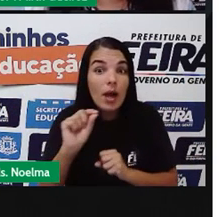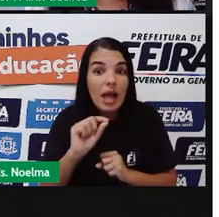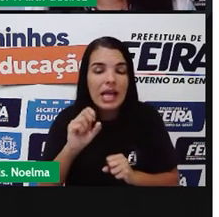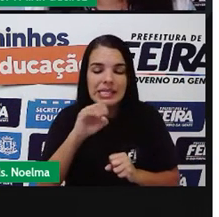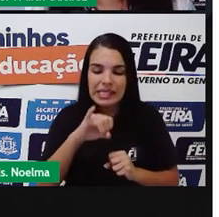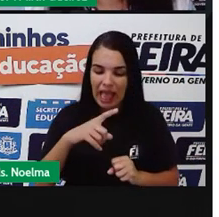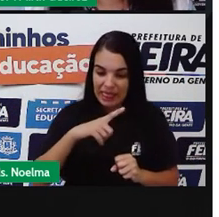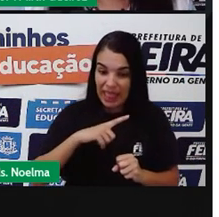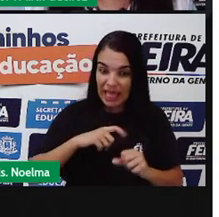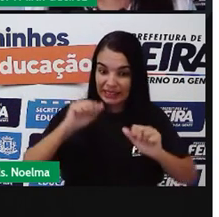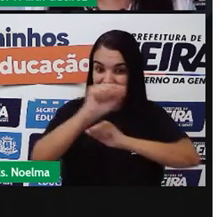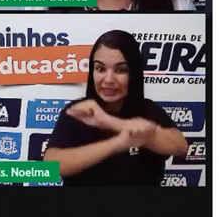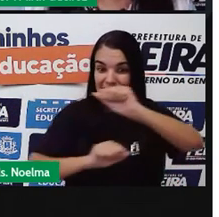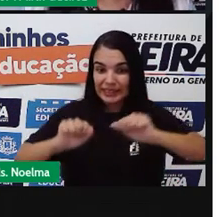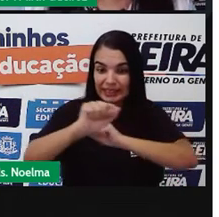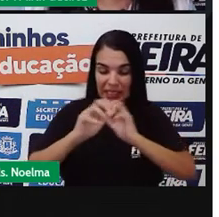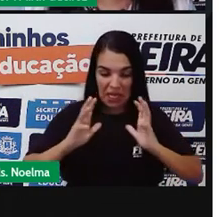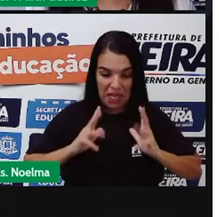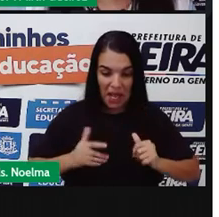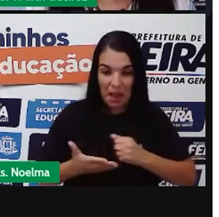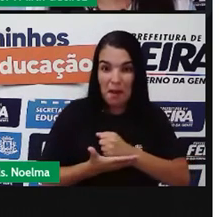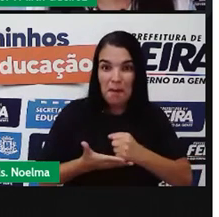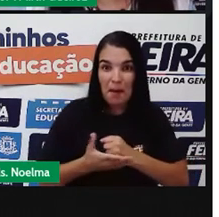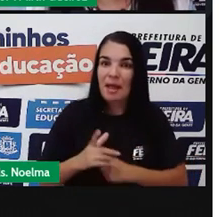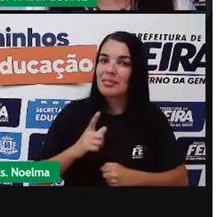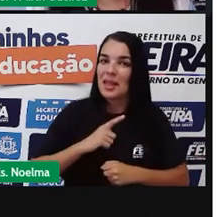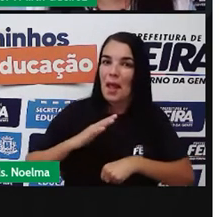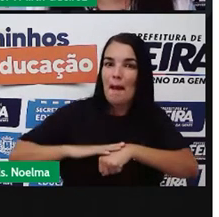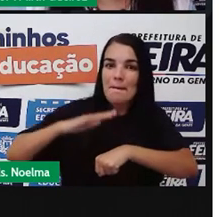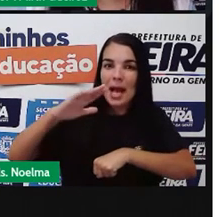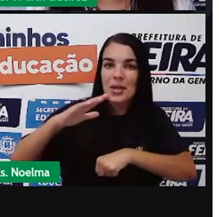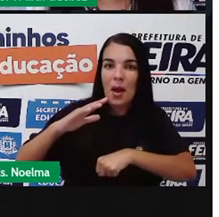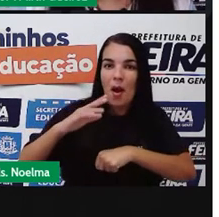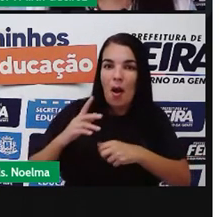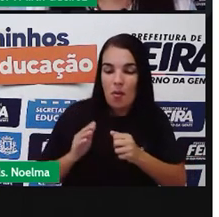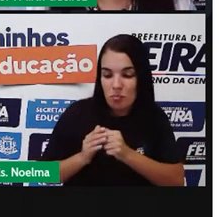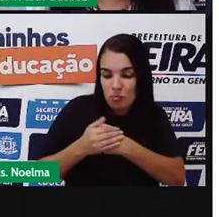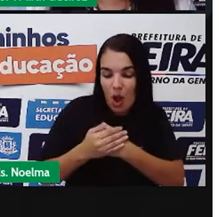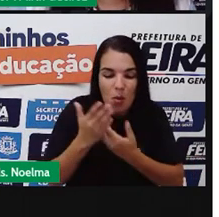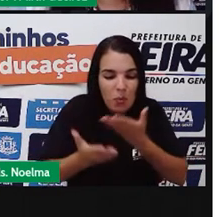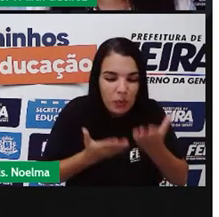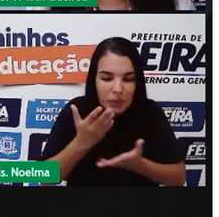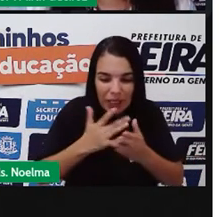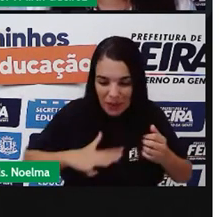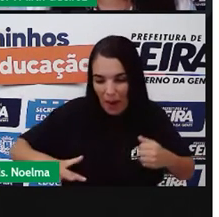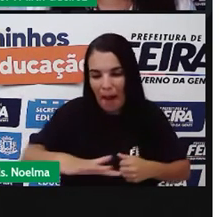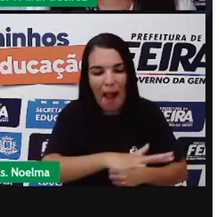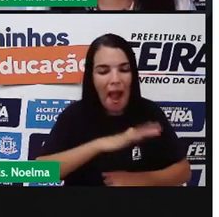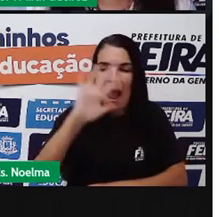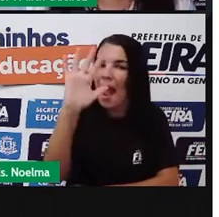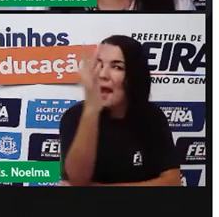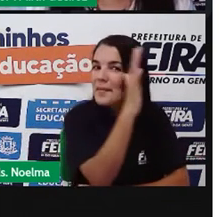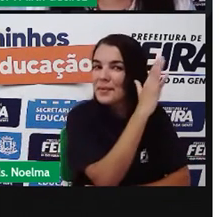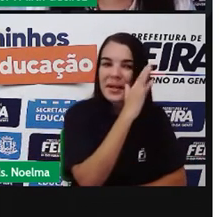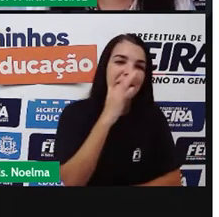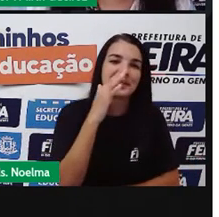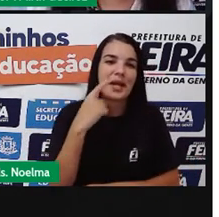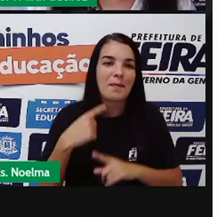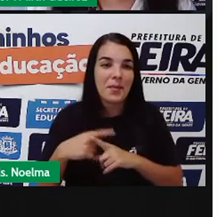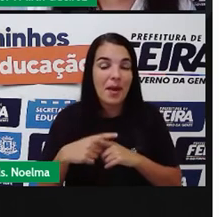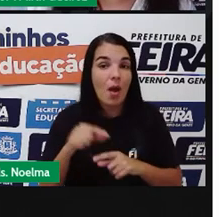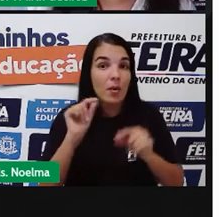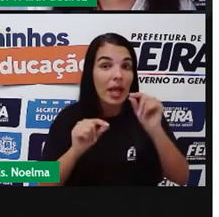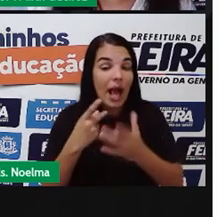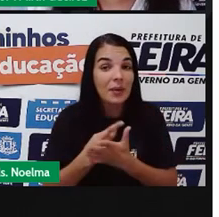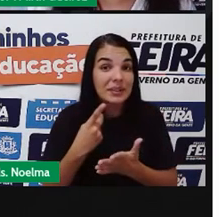saneamento básico, há uma maior preservação do meio ambiente. Ao tratarmos o esgoto, por exemplo, garantimos que esse material